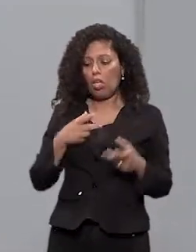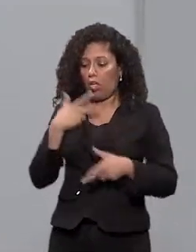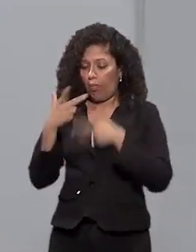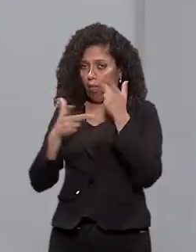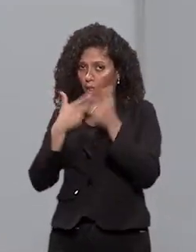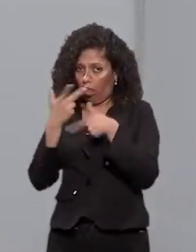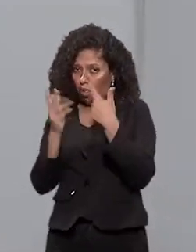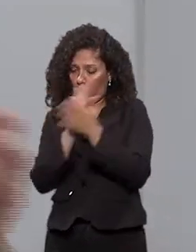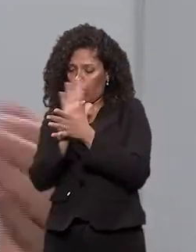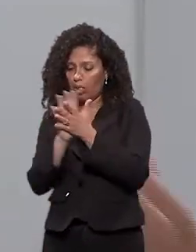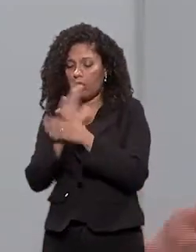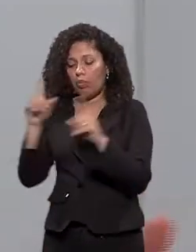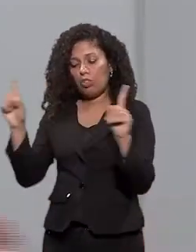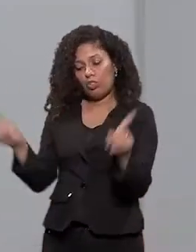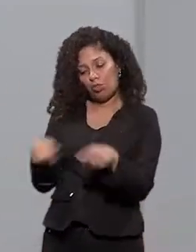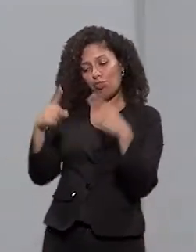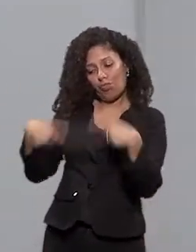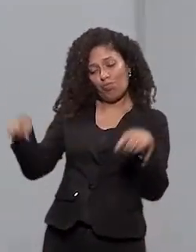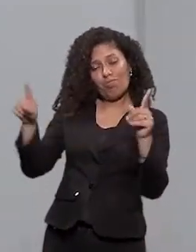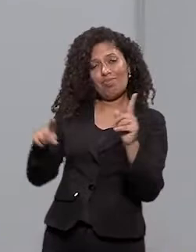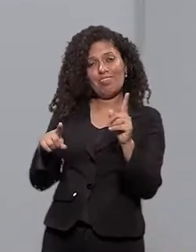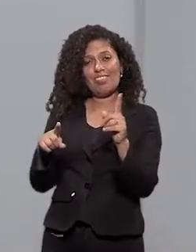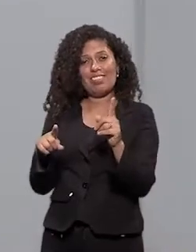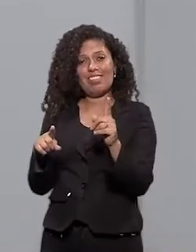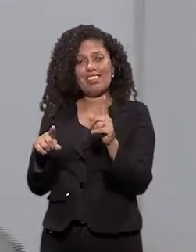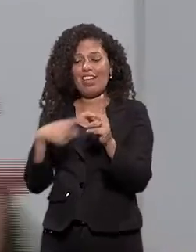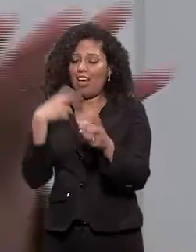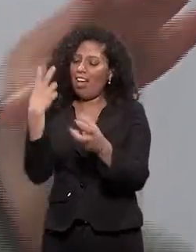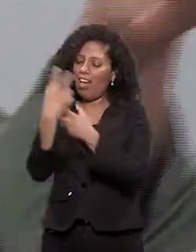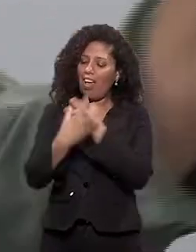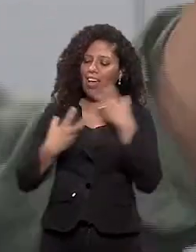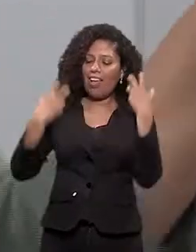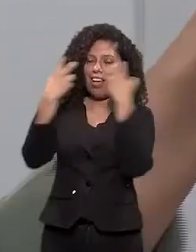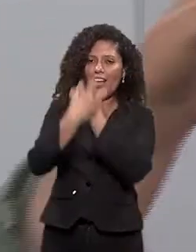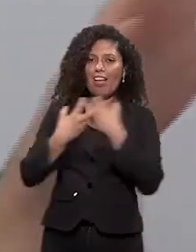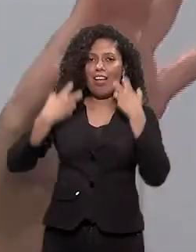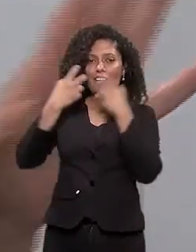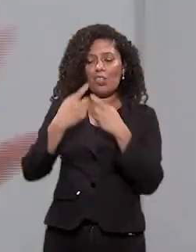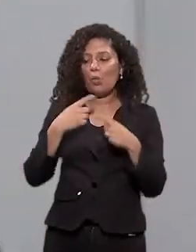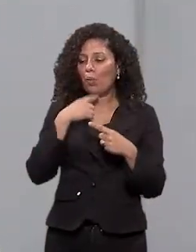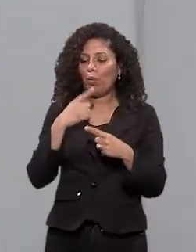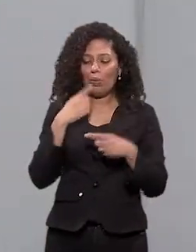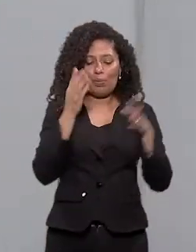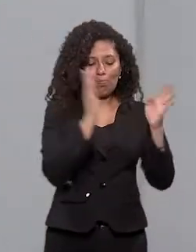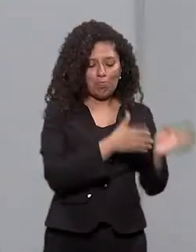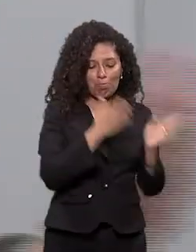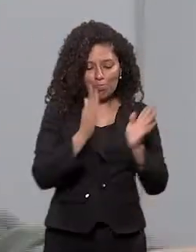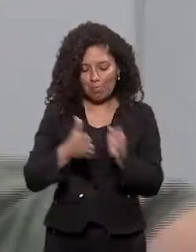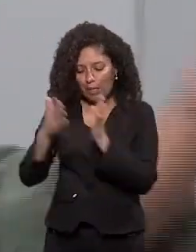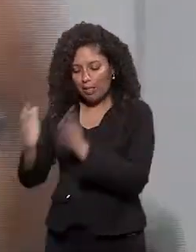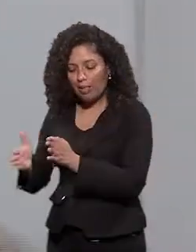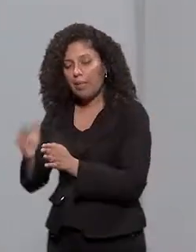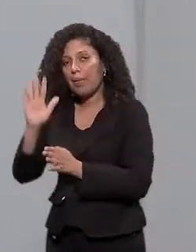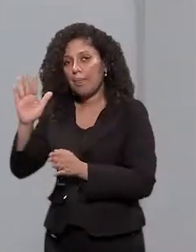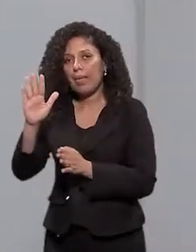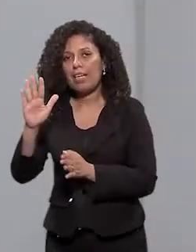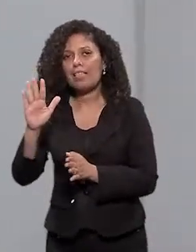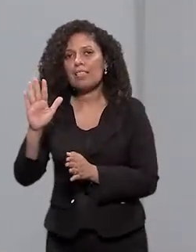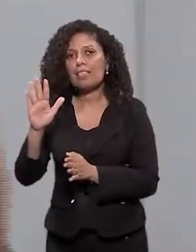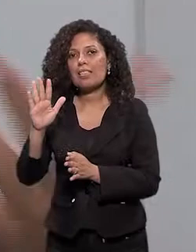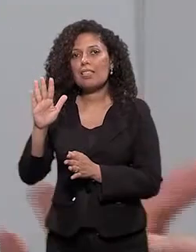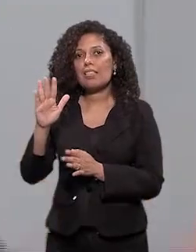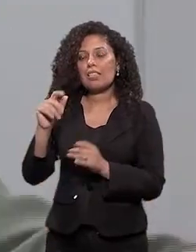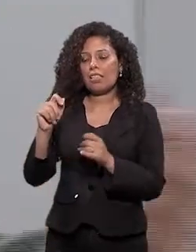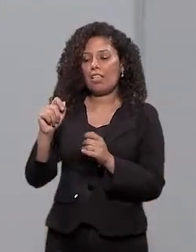música. Ele participa das brincadeiras. Uma criança que não segue regras, não segue os comandos, mas na hora de fazer,